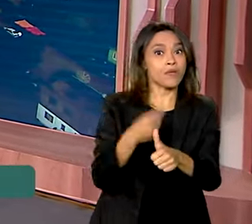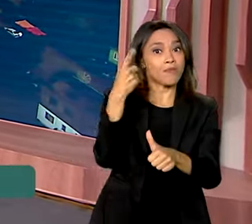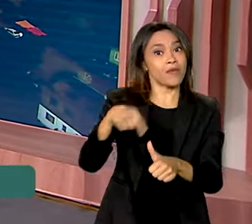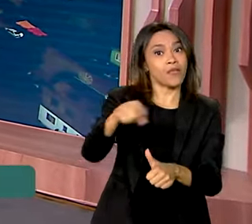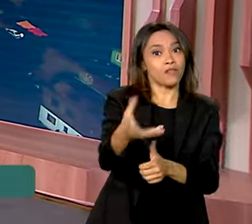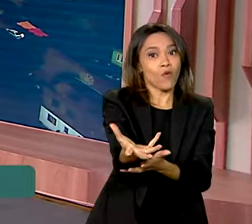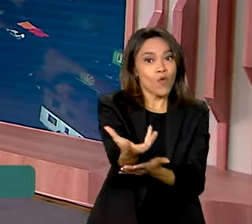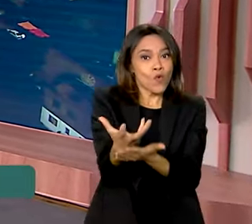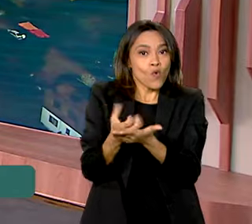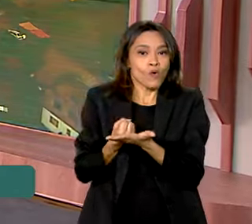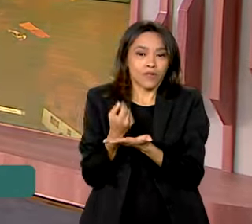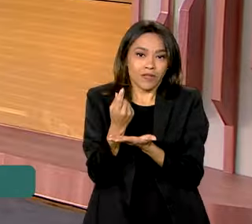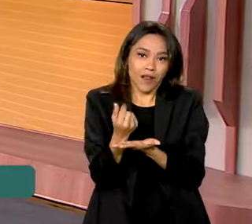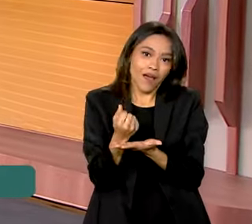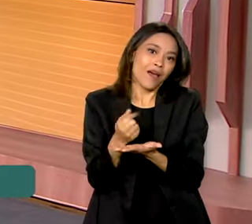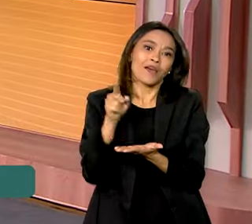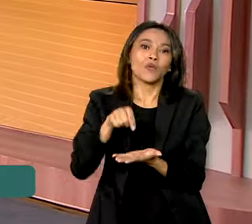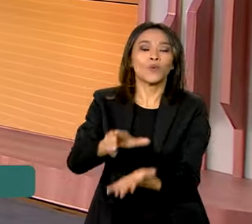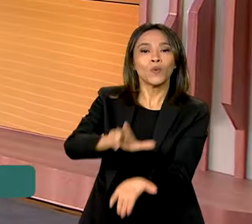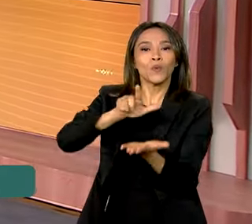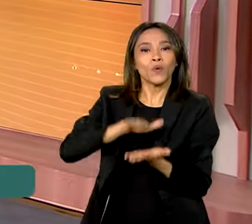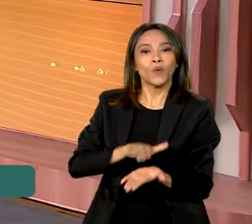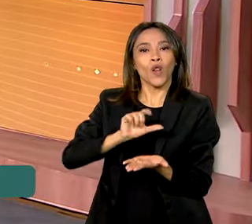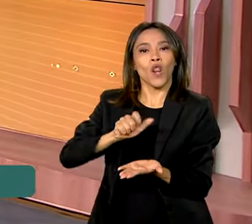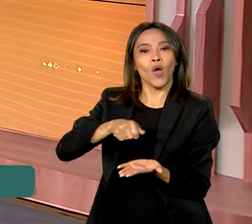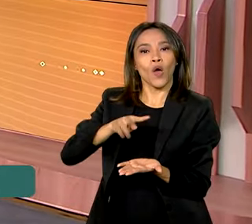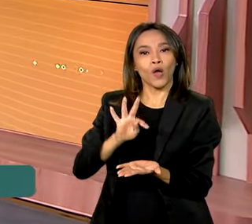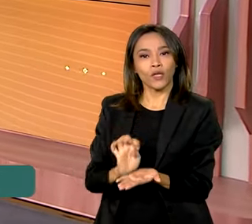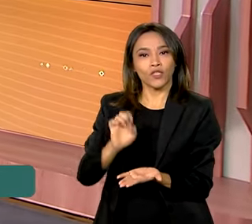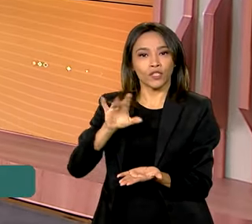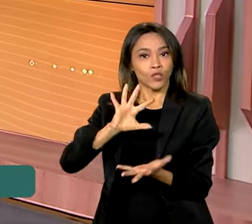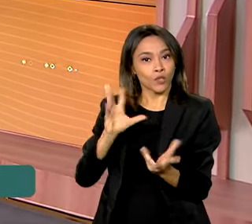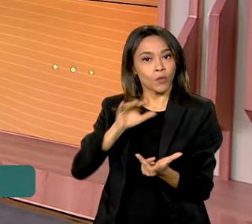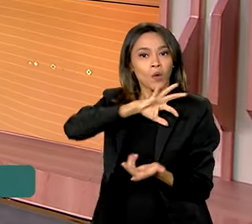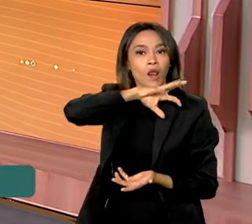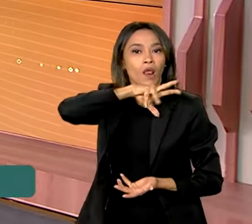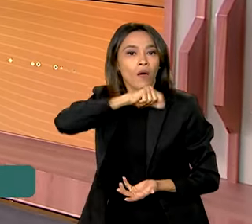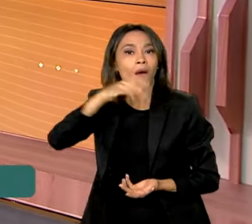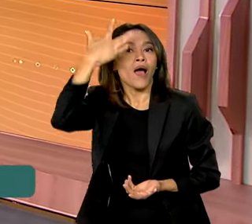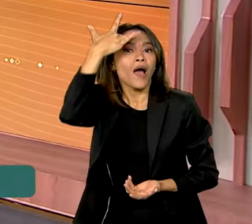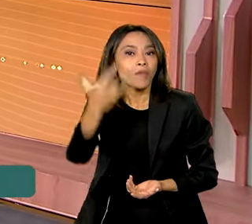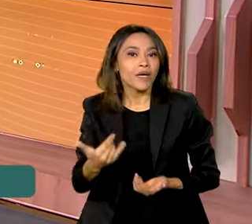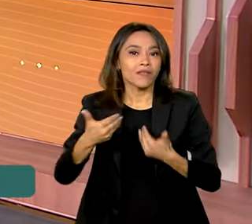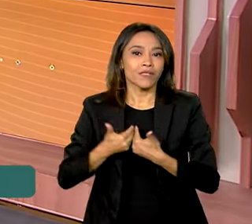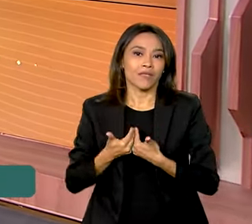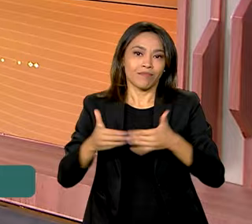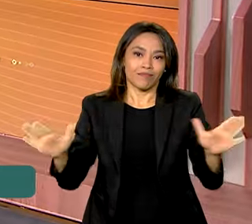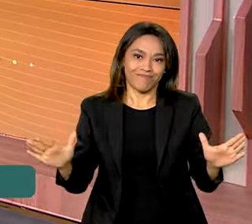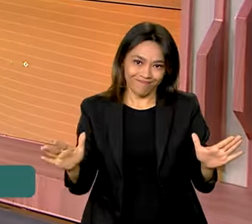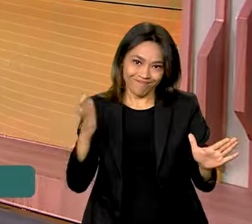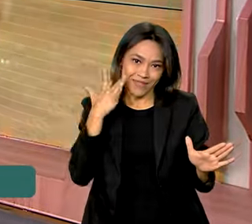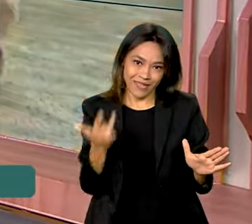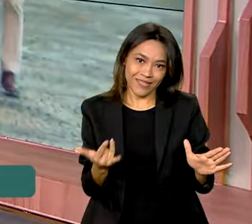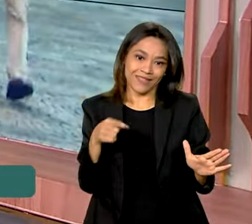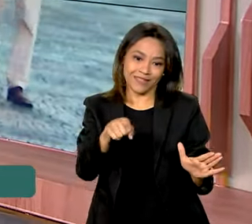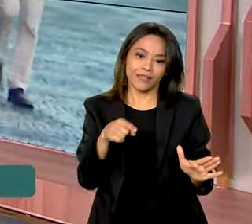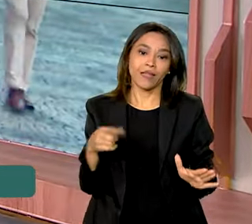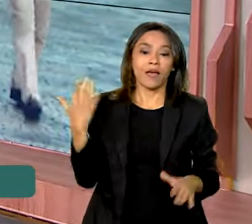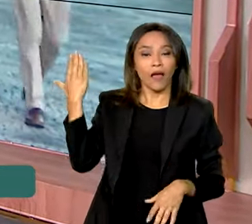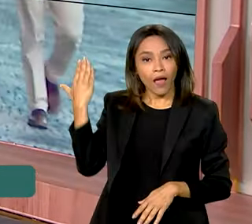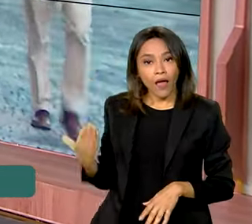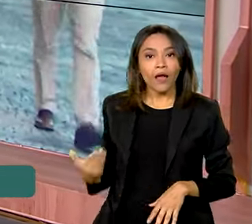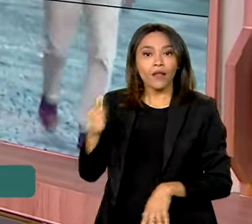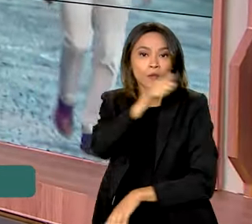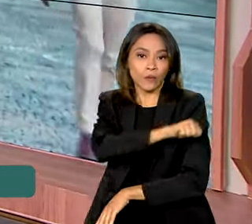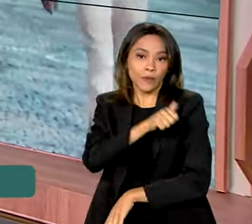renda. A consulta ao primeiro e maior lote será liberado amanhã pela Receita Federal. Do Rio de Janeiro, Cláudia Boiunga